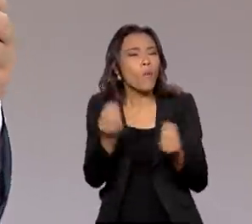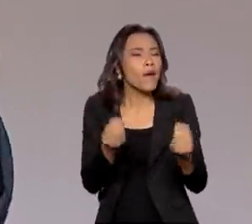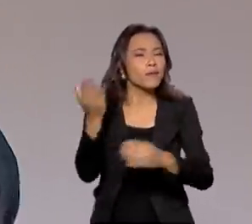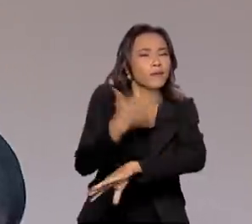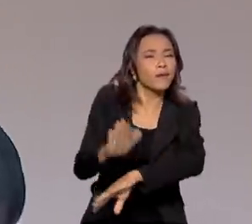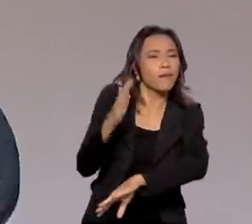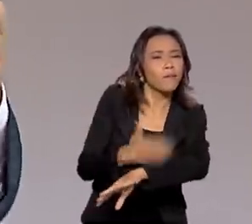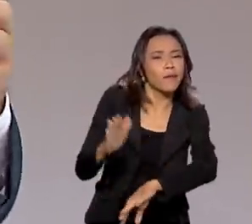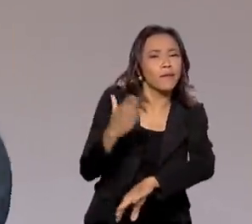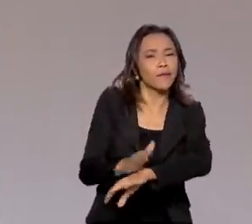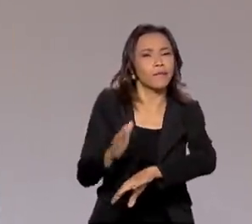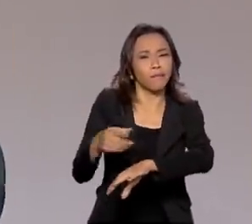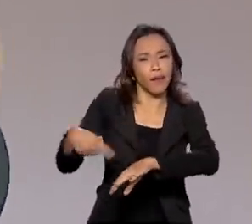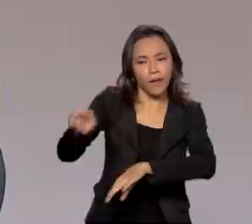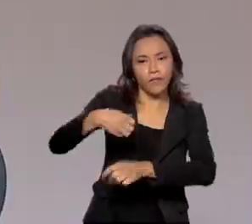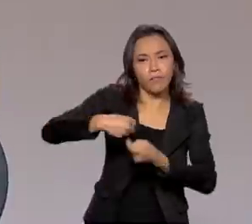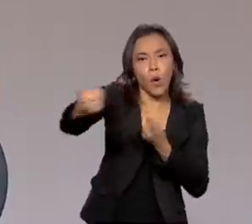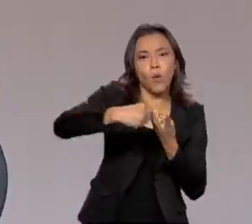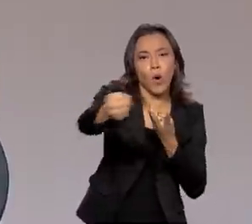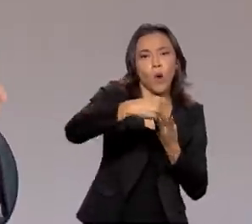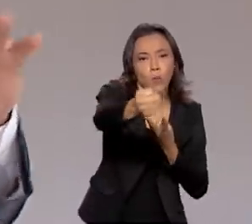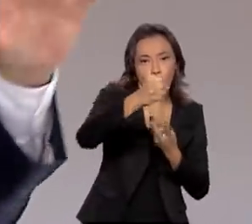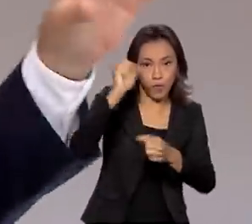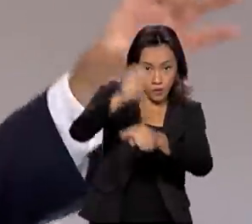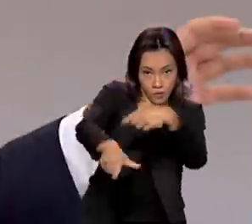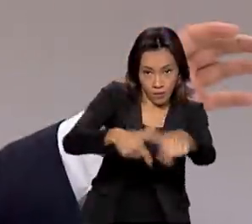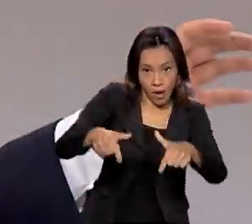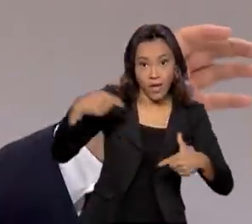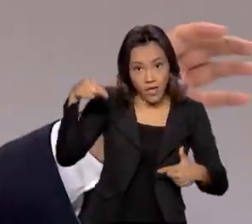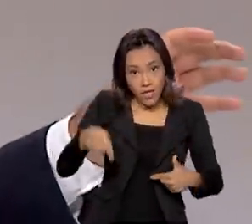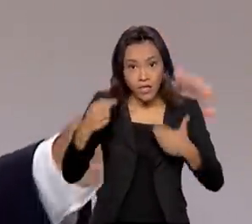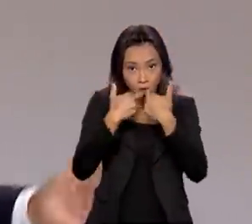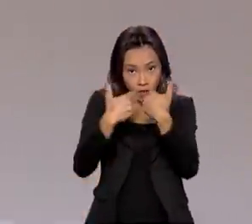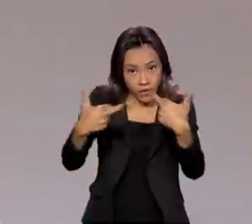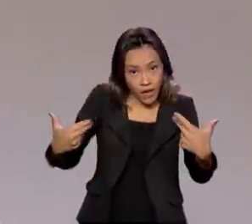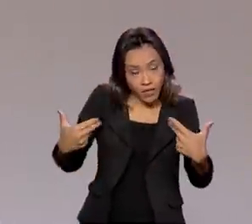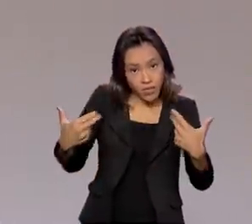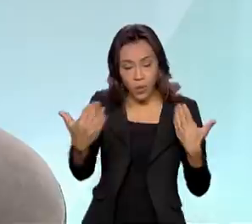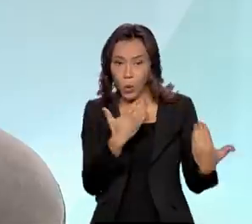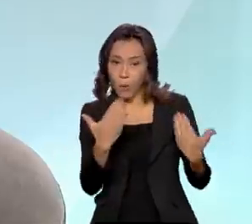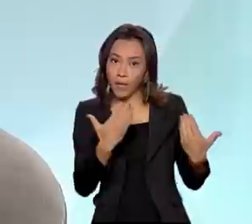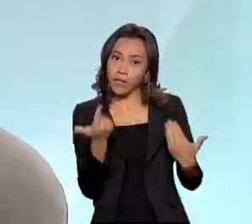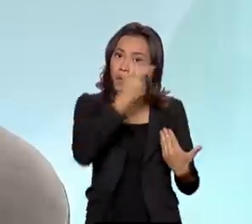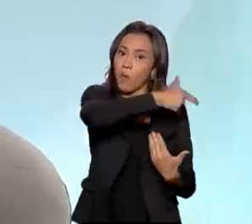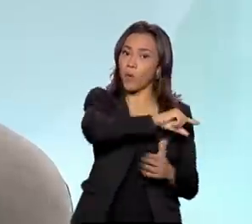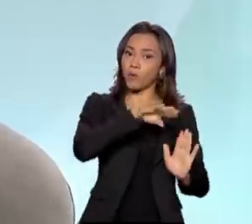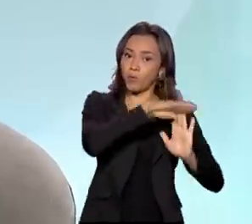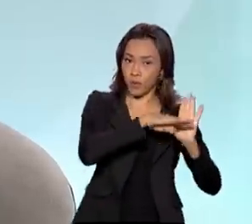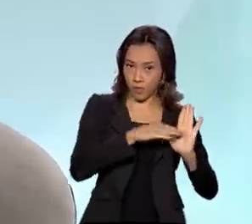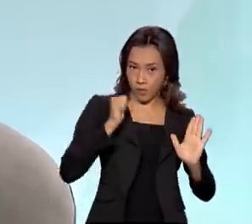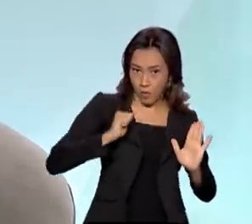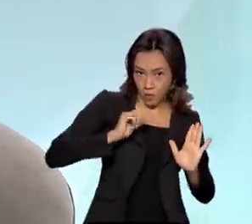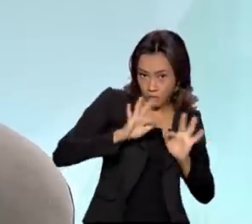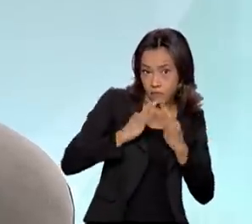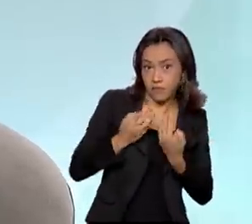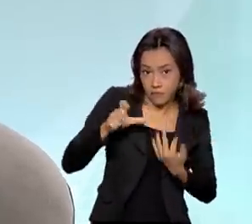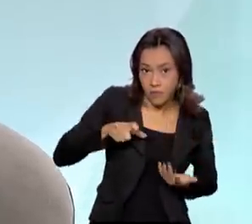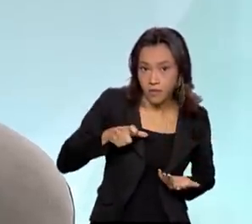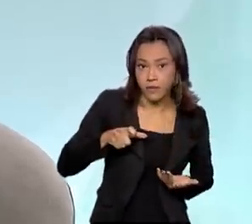de trabalho, a gente pode dizer que é uma das grandes novidades do Auxílio Brasil em relação ao Bolsa Família? É um dos eixos do programa,